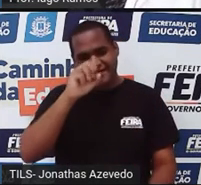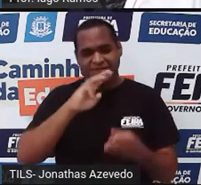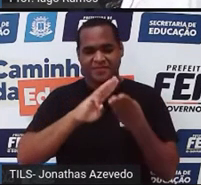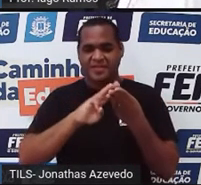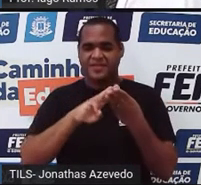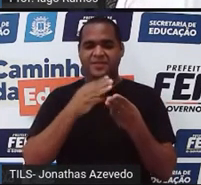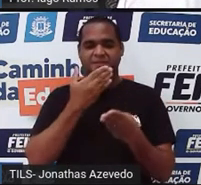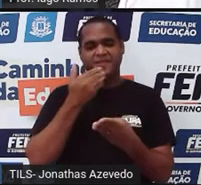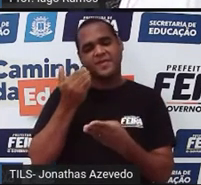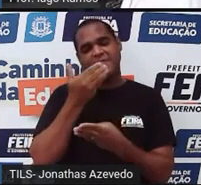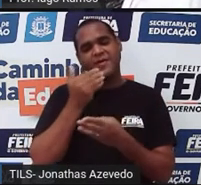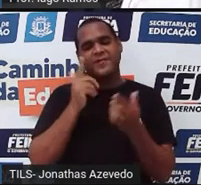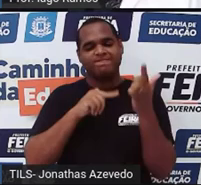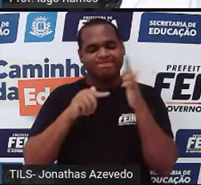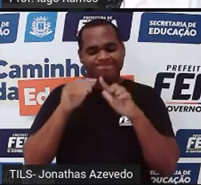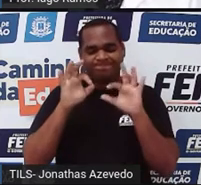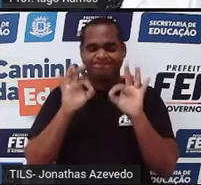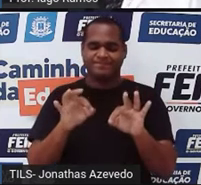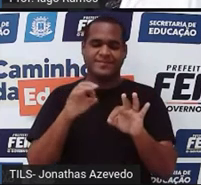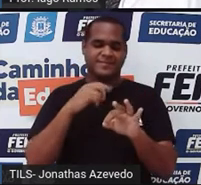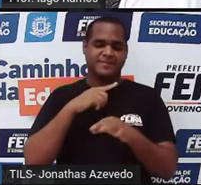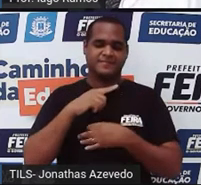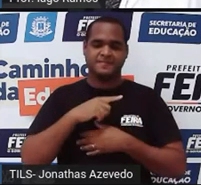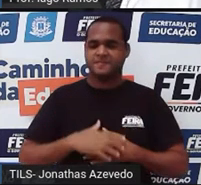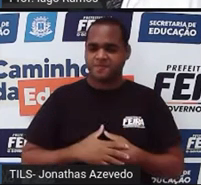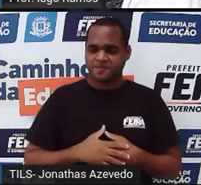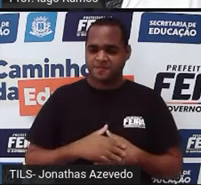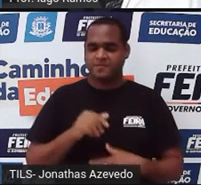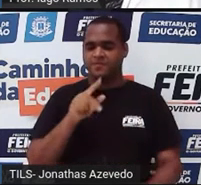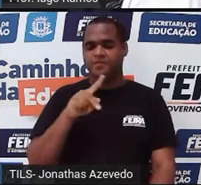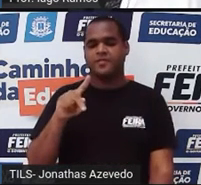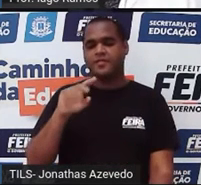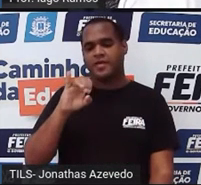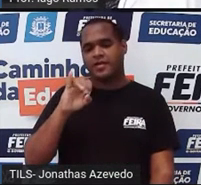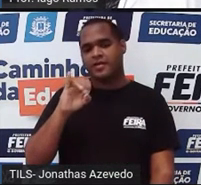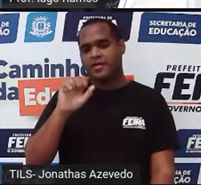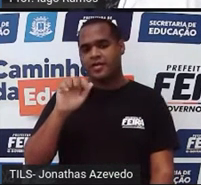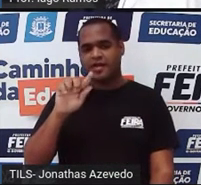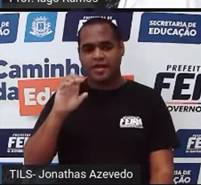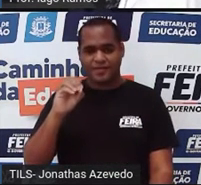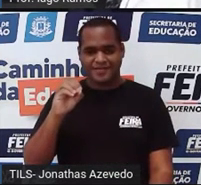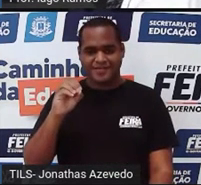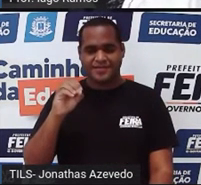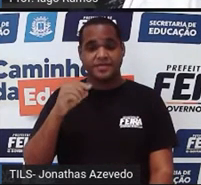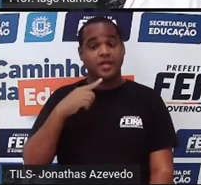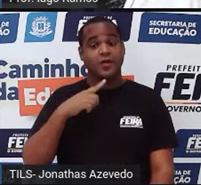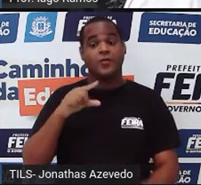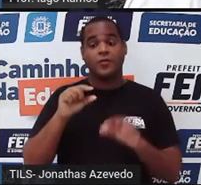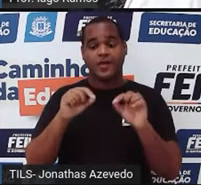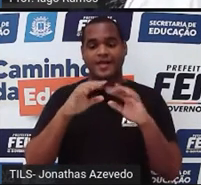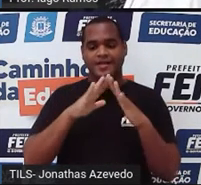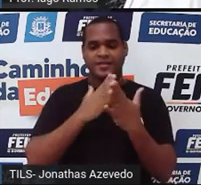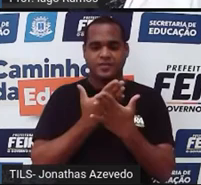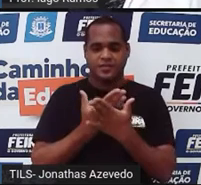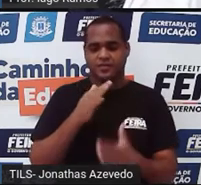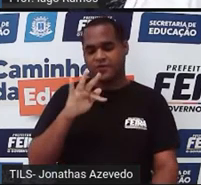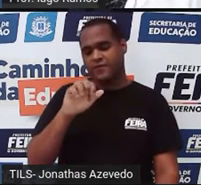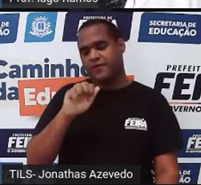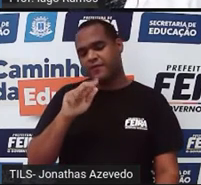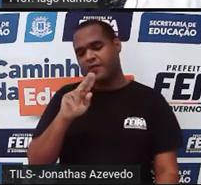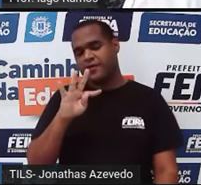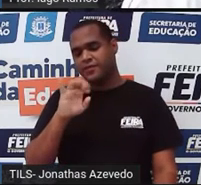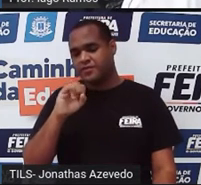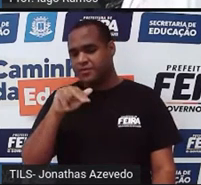jeito, da melhor maneira que a gente conseguir. Valeu? Eu sou o professor Iago Ramos, venho lá da Escola Municipal Faustino Dias